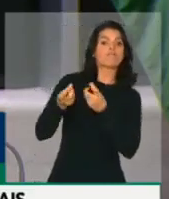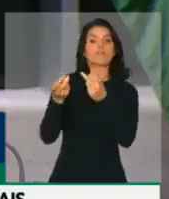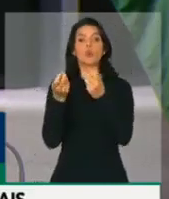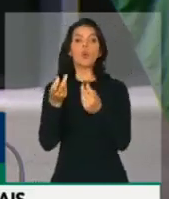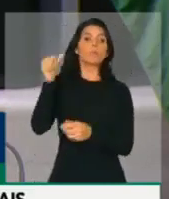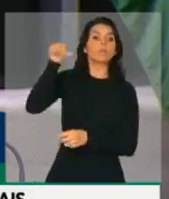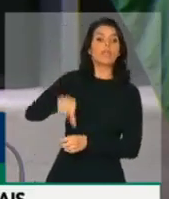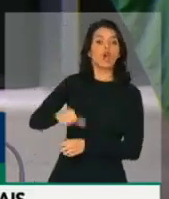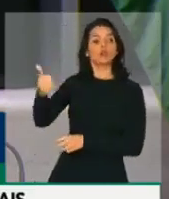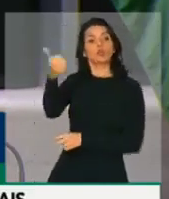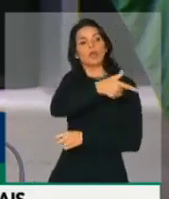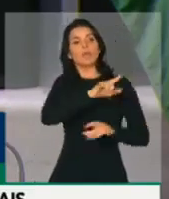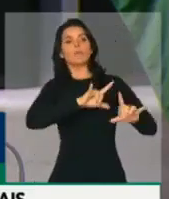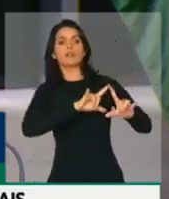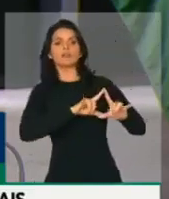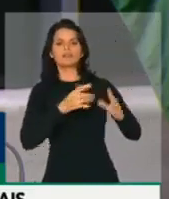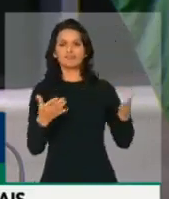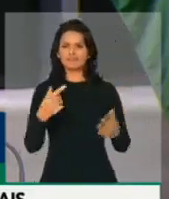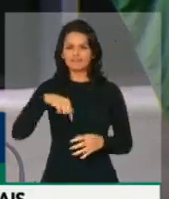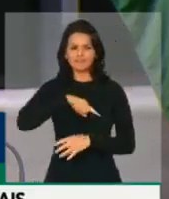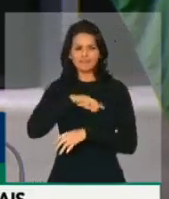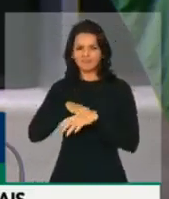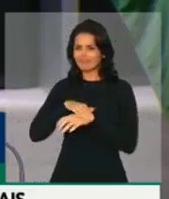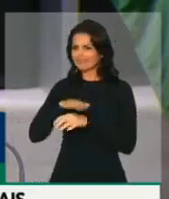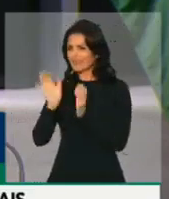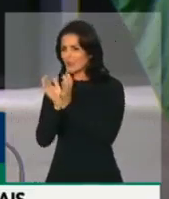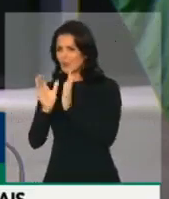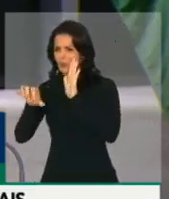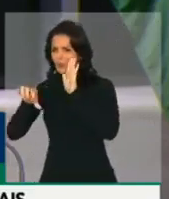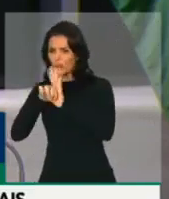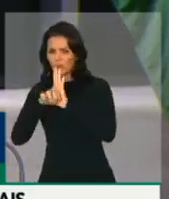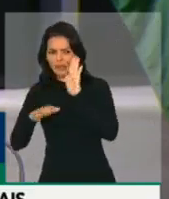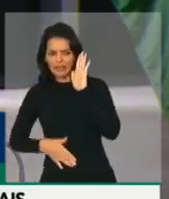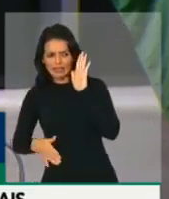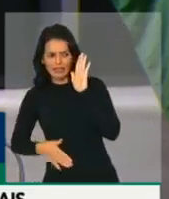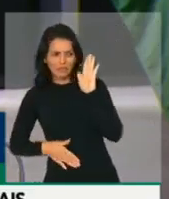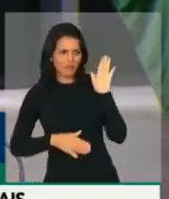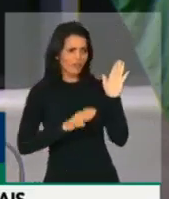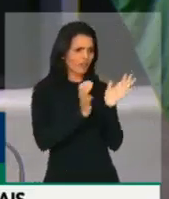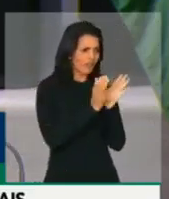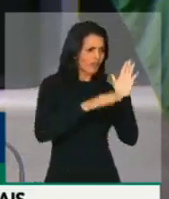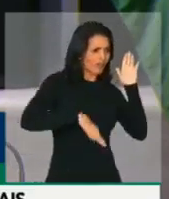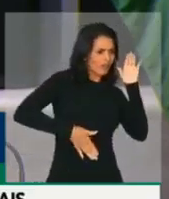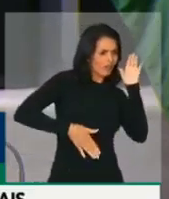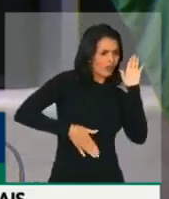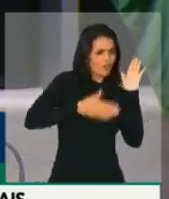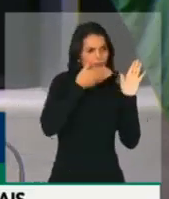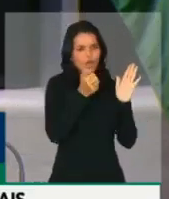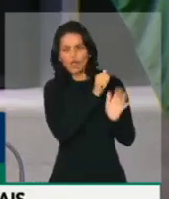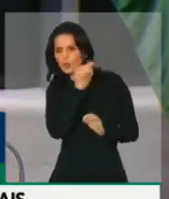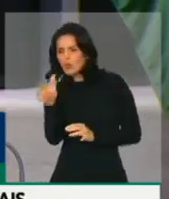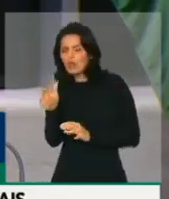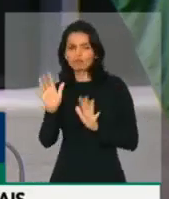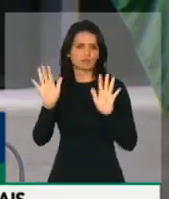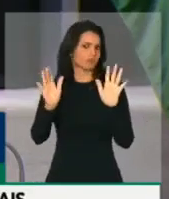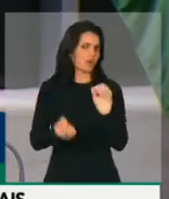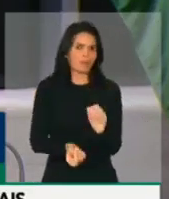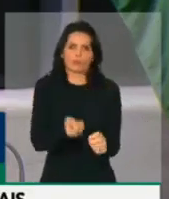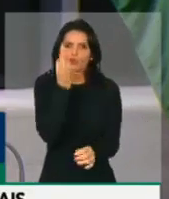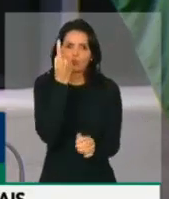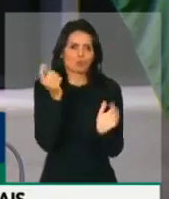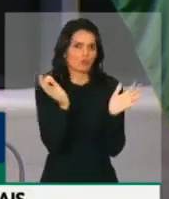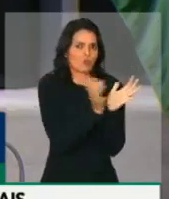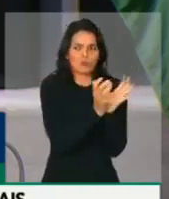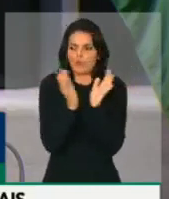escolher algum grupo criminoso que fosse mais aceitável do que outro. O que é um absurdo, evidentemente. Qualquer grupo criminoso